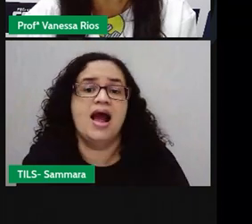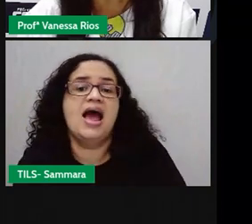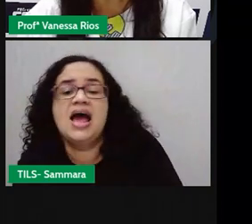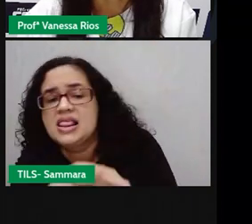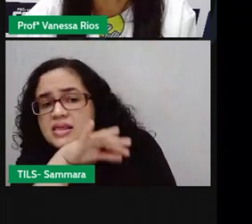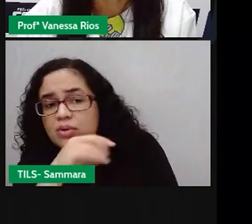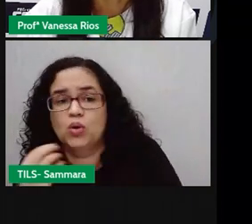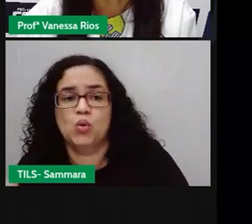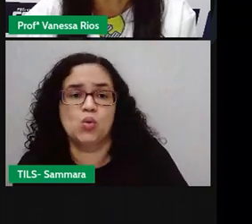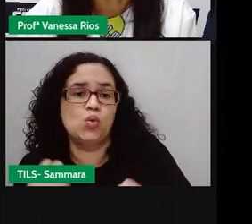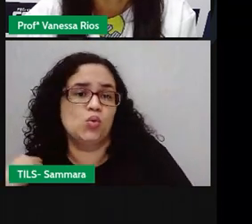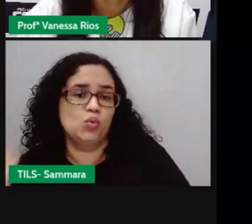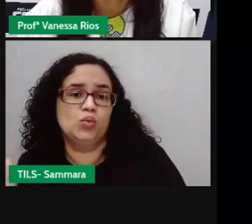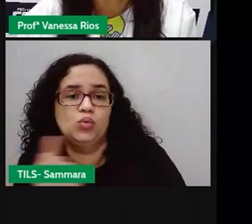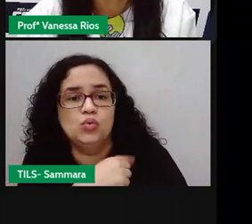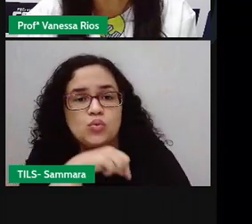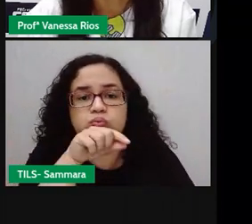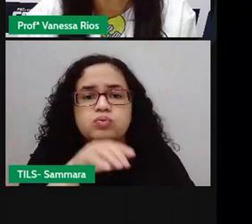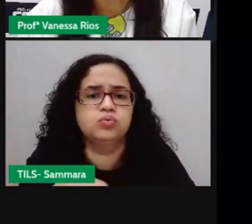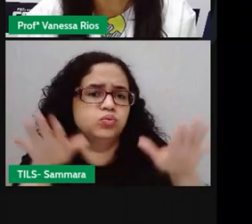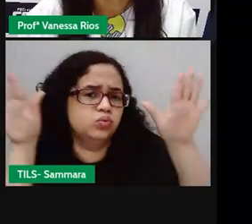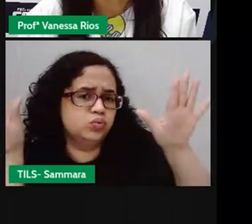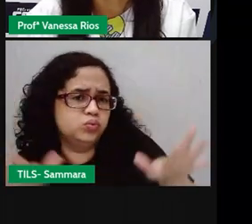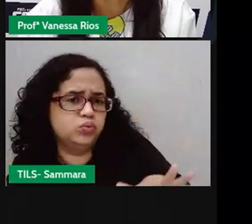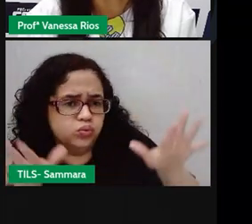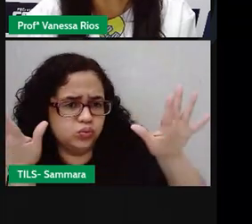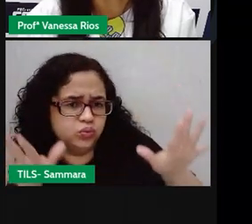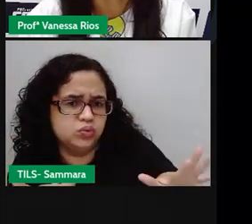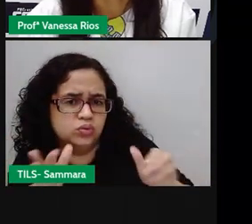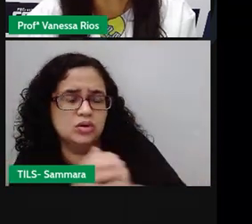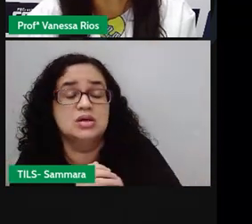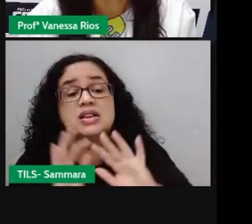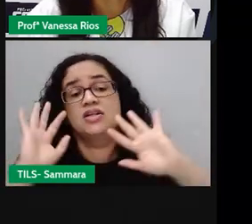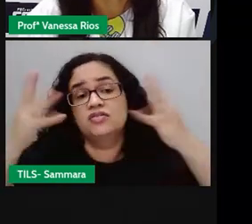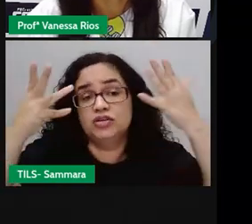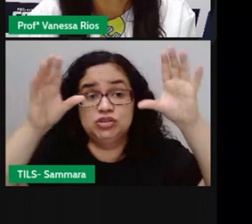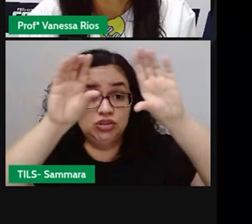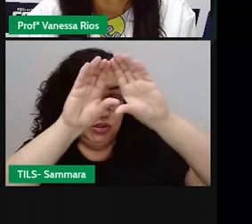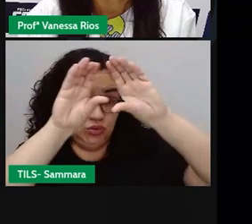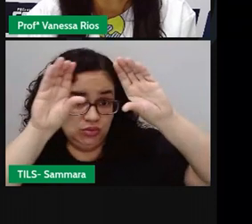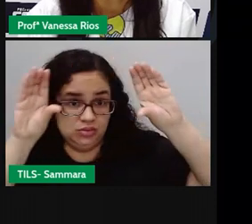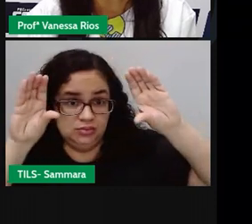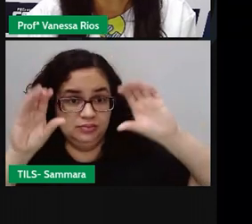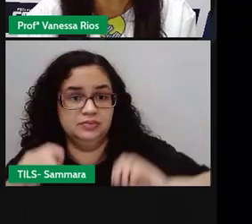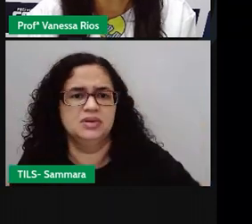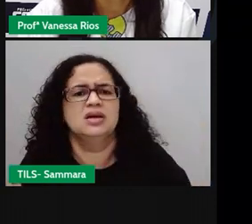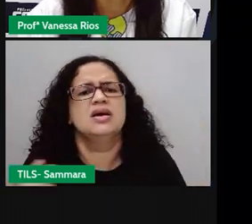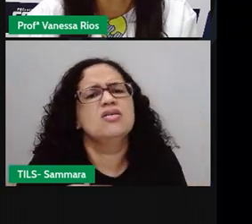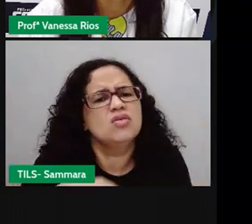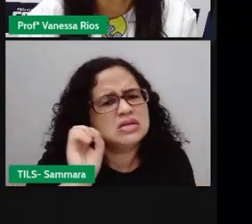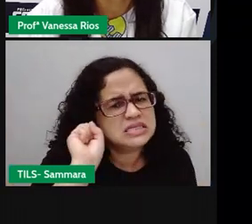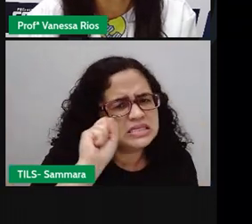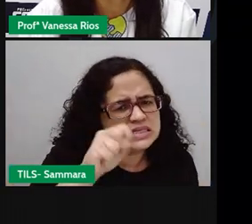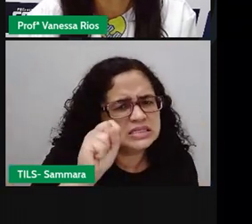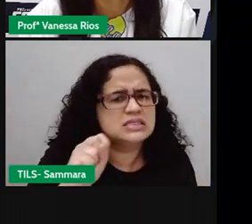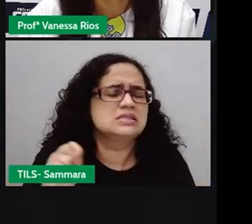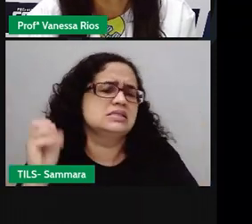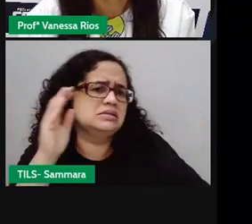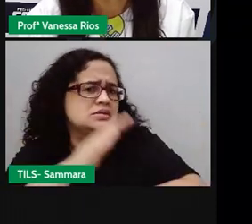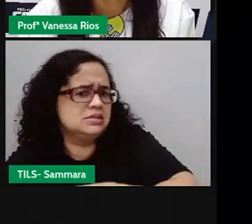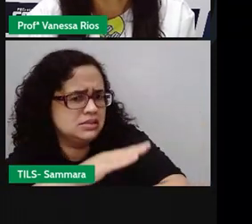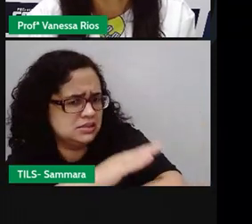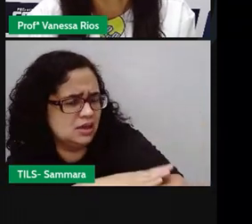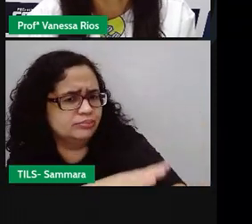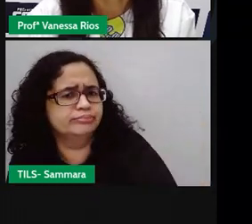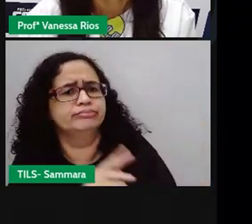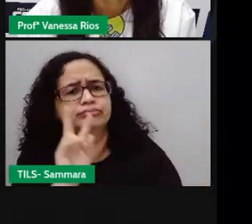nós, que não voam, não têm chances de aparecer na festa no centro. Eu vou sim, dizia o sapo, muito